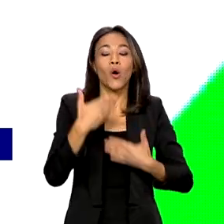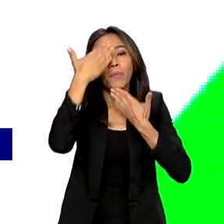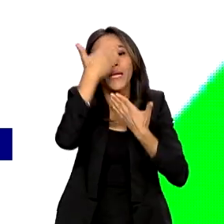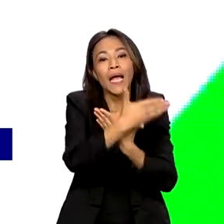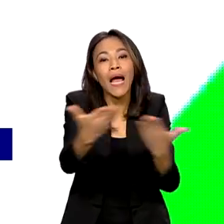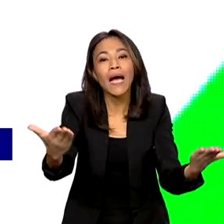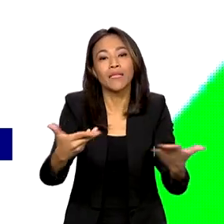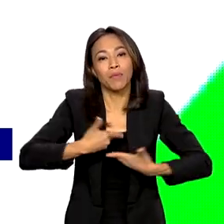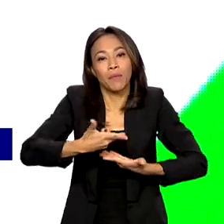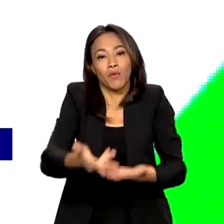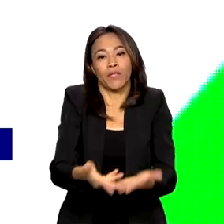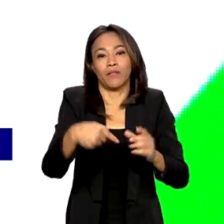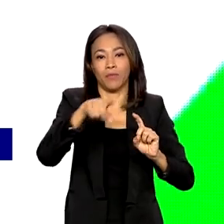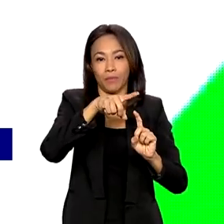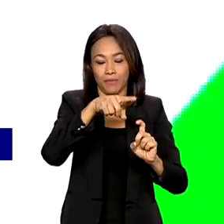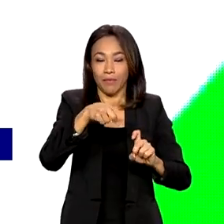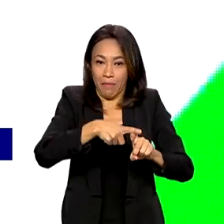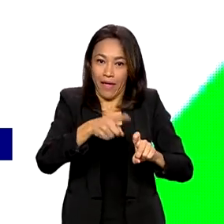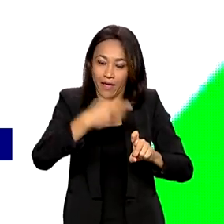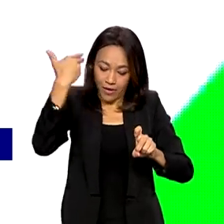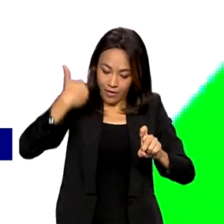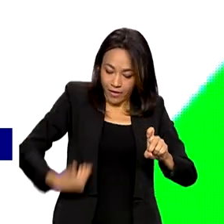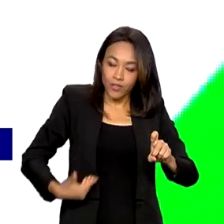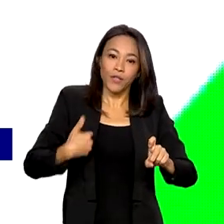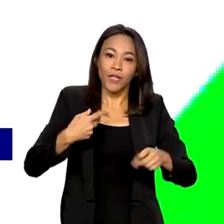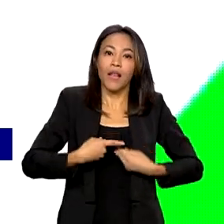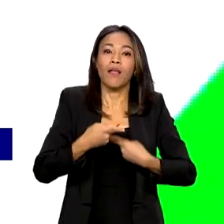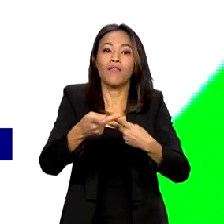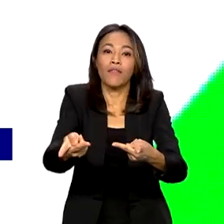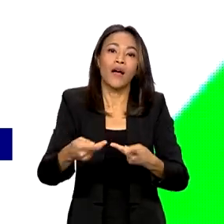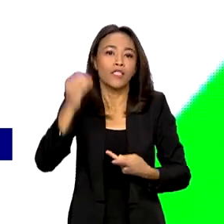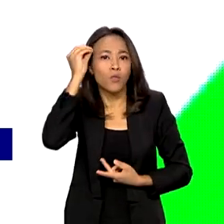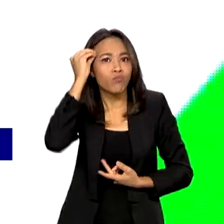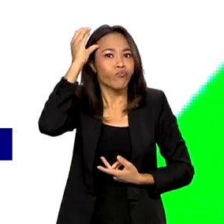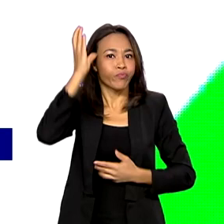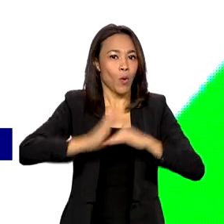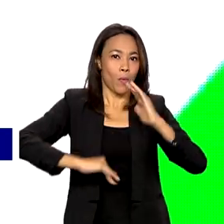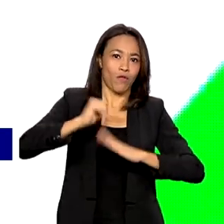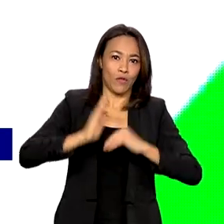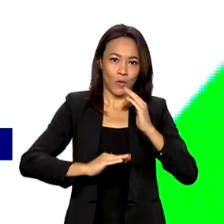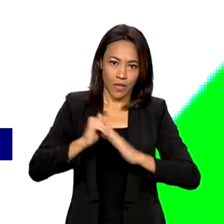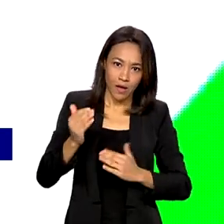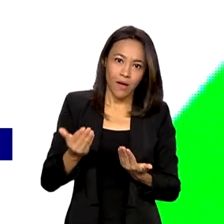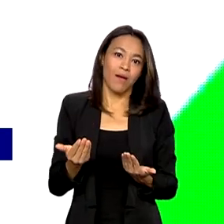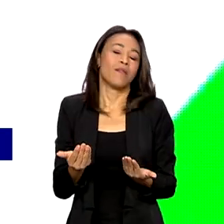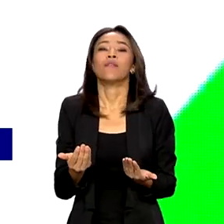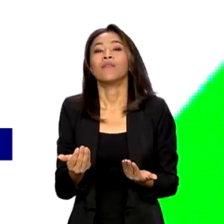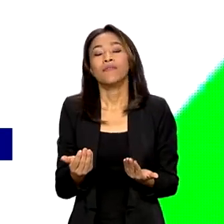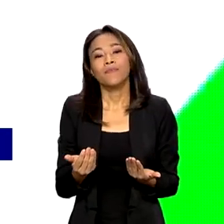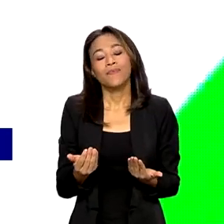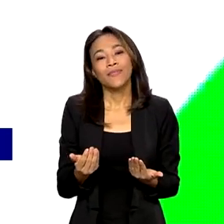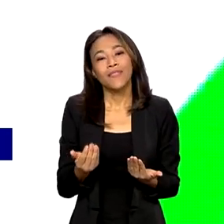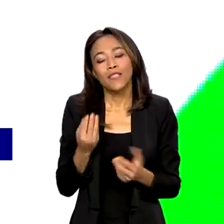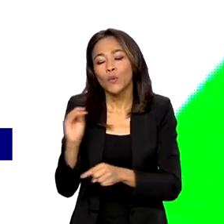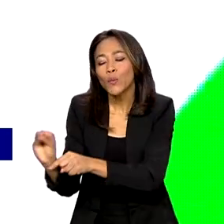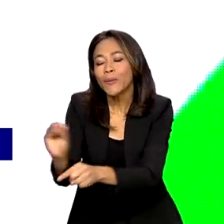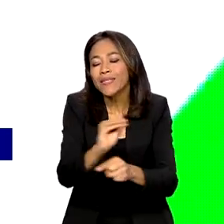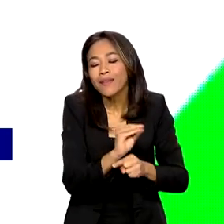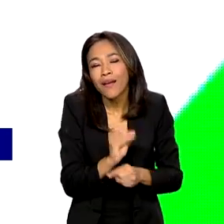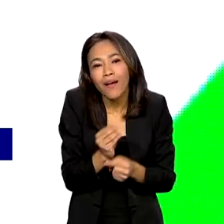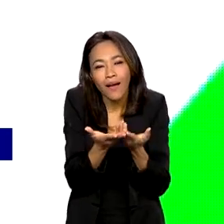hoje enquanto médica e por permitir levar essa qualificação profissional, esse cuidado